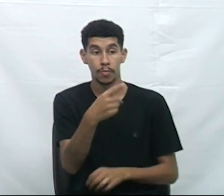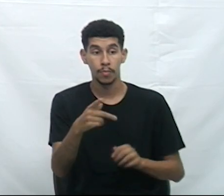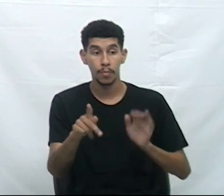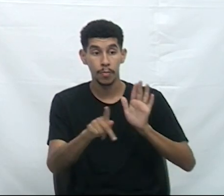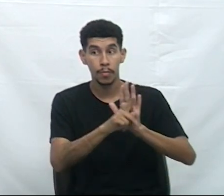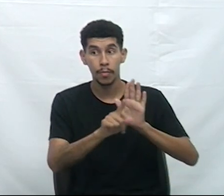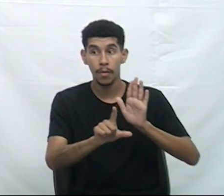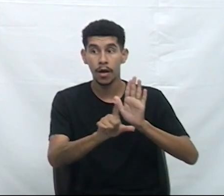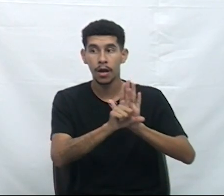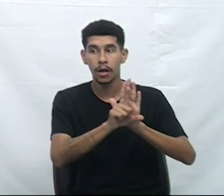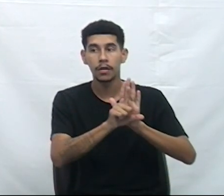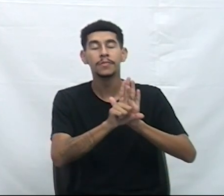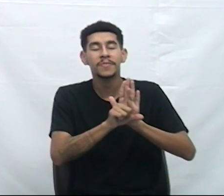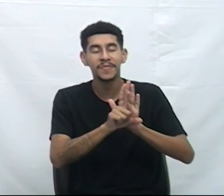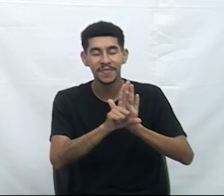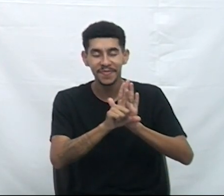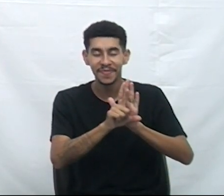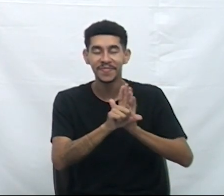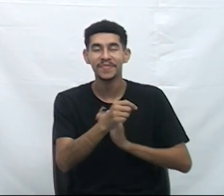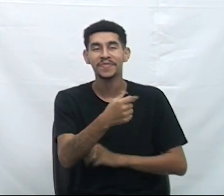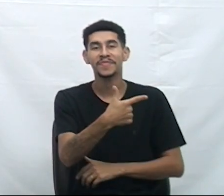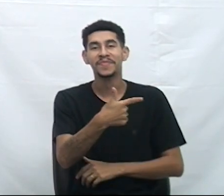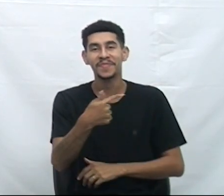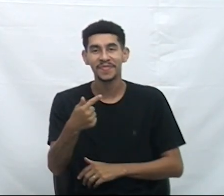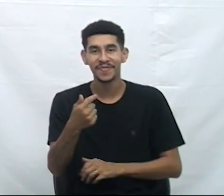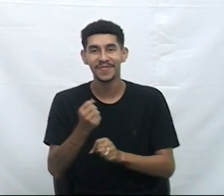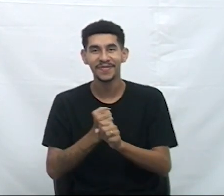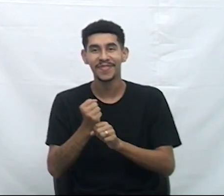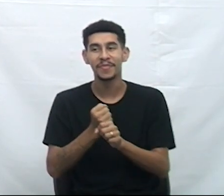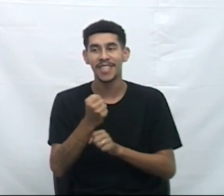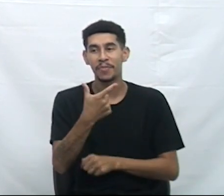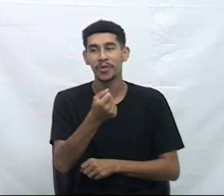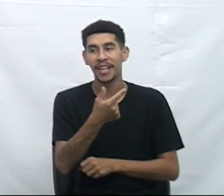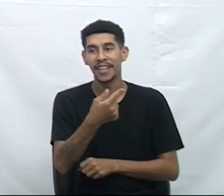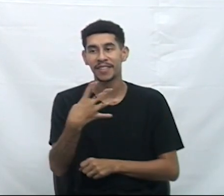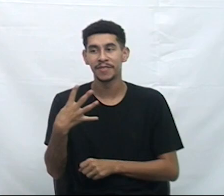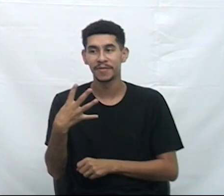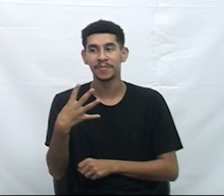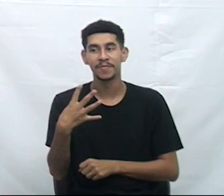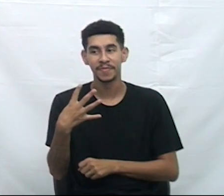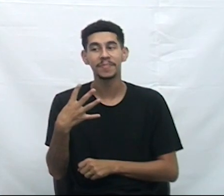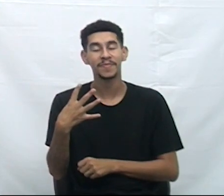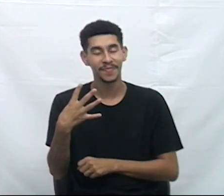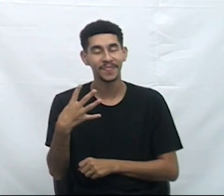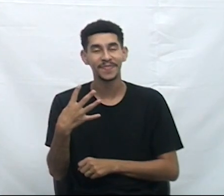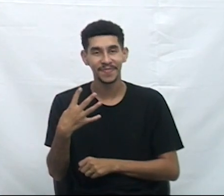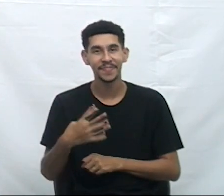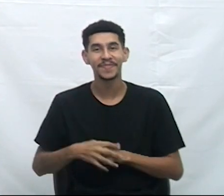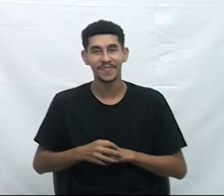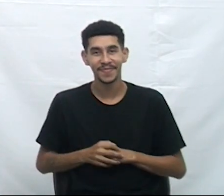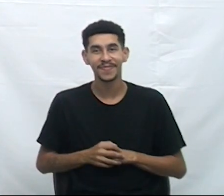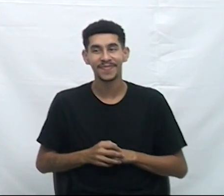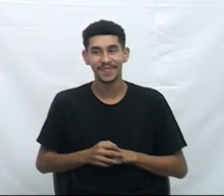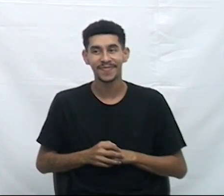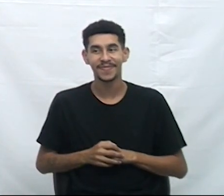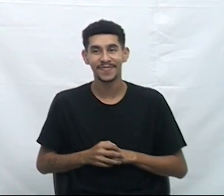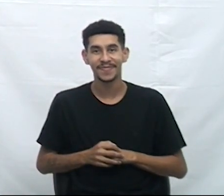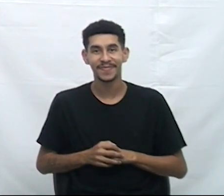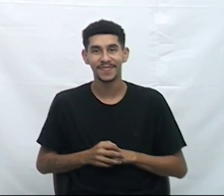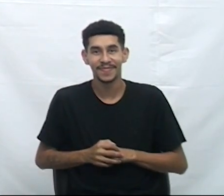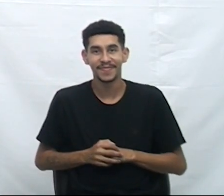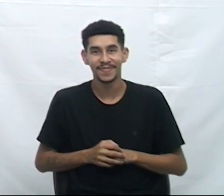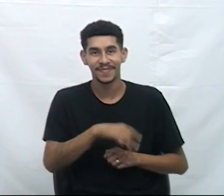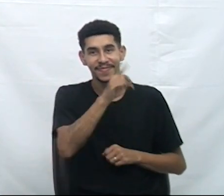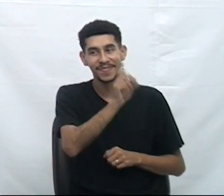ao projeto PL 27 de 2024, de autoria do chefe do Poder Executivo Municipal. Veto total